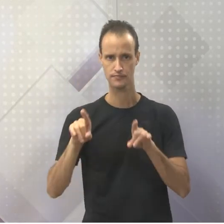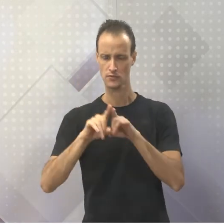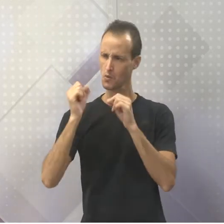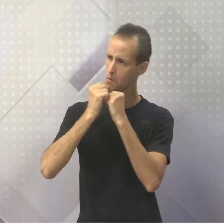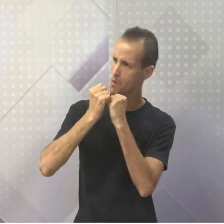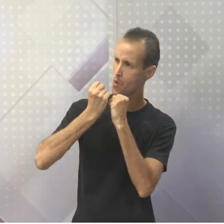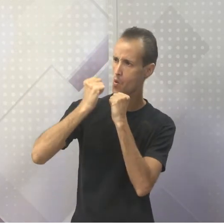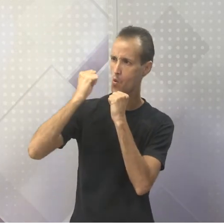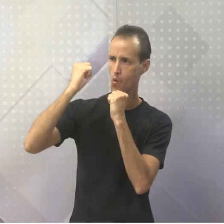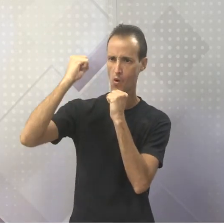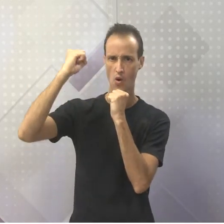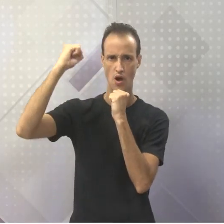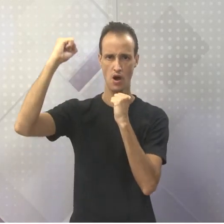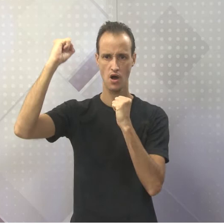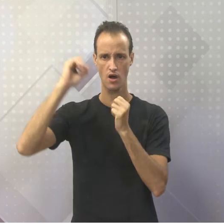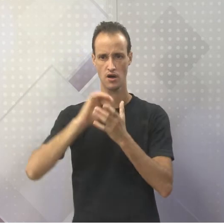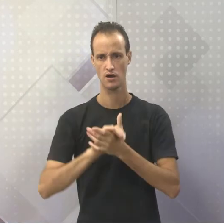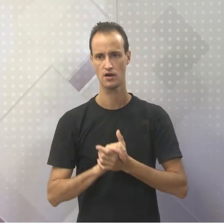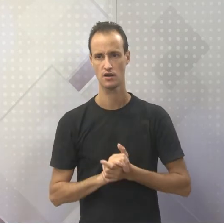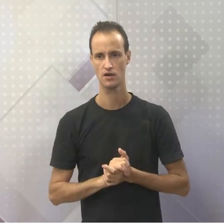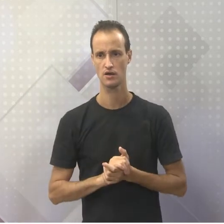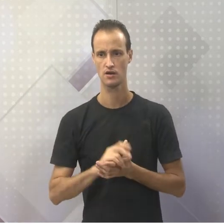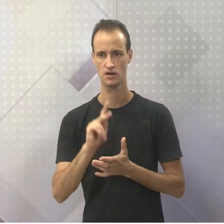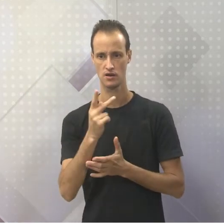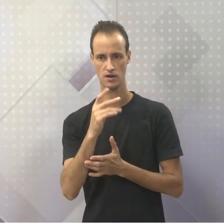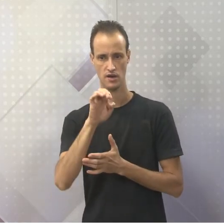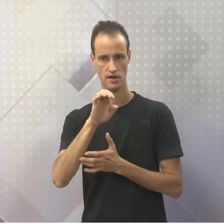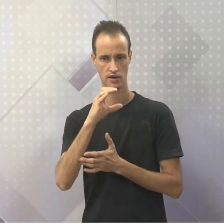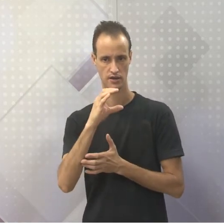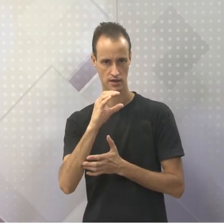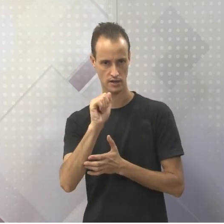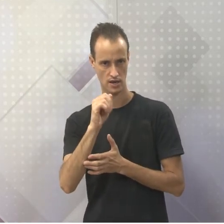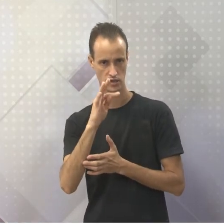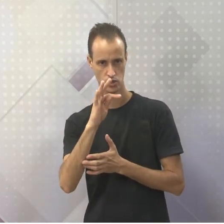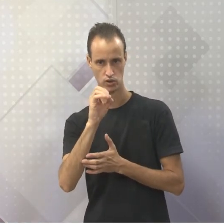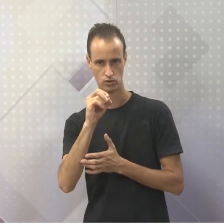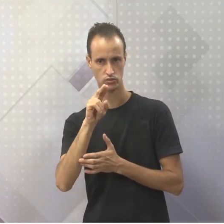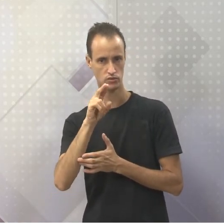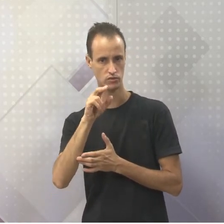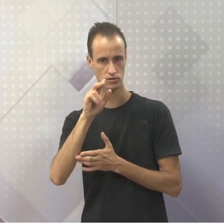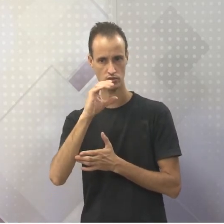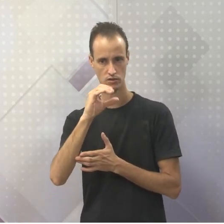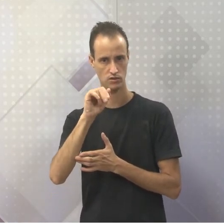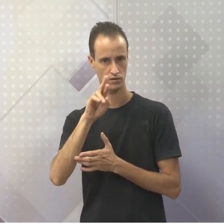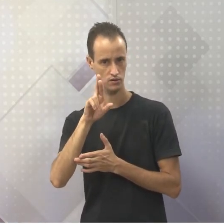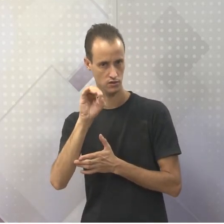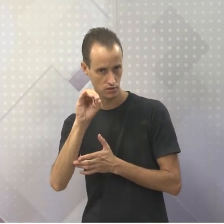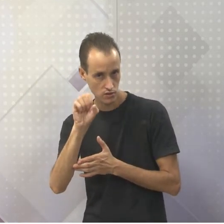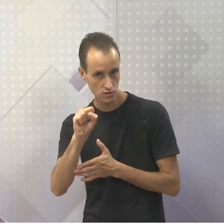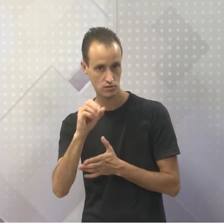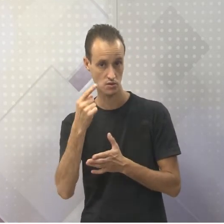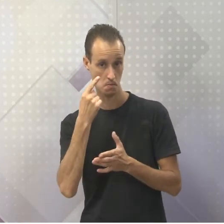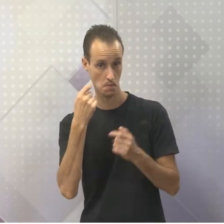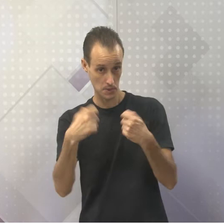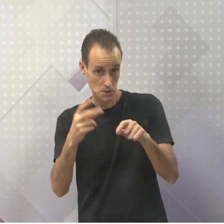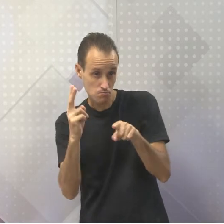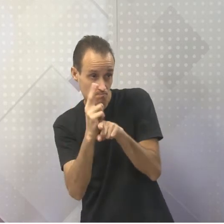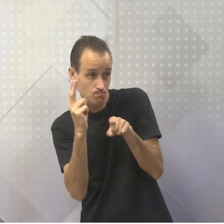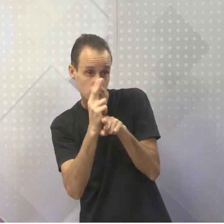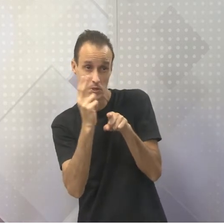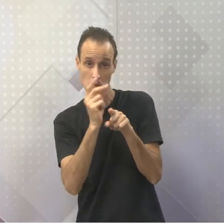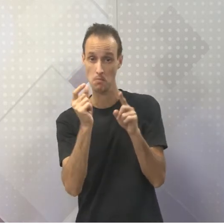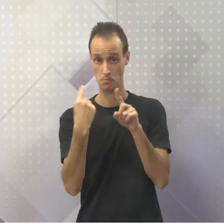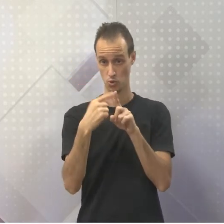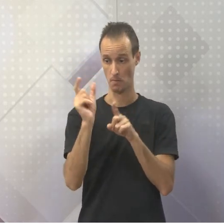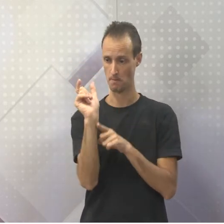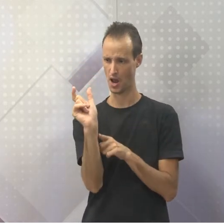gigantesco Hecatonkyros. Você tem que prestar bem atenção aqui no slide, porque ele é um nome bem